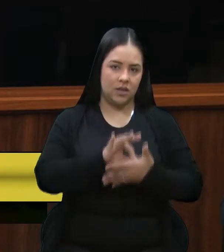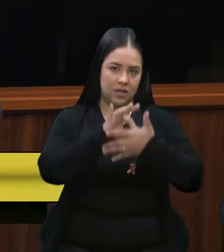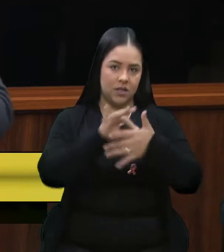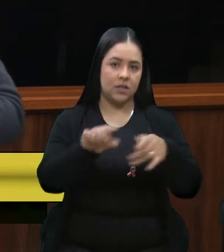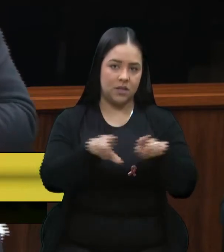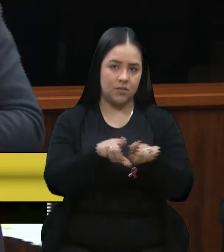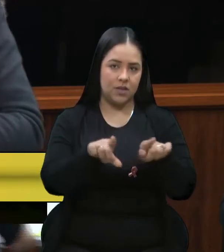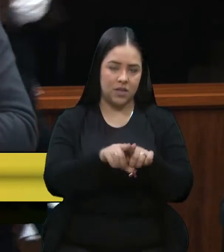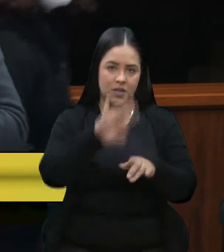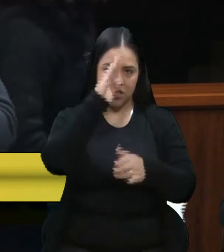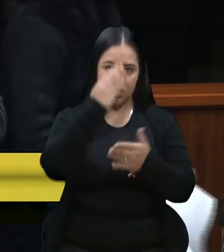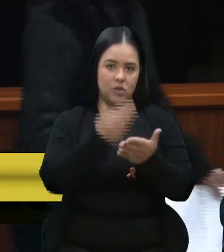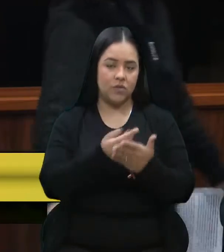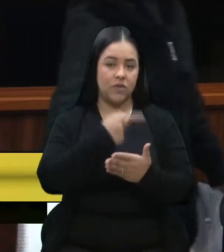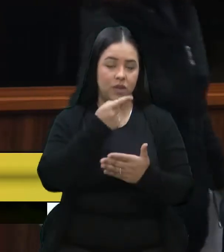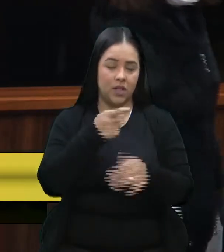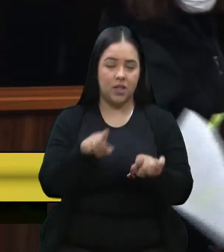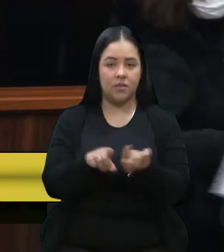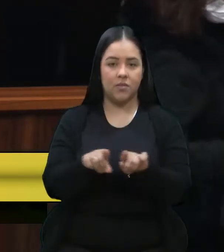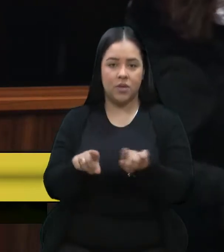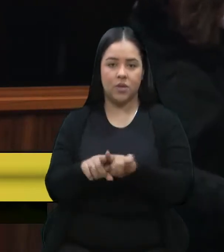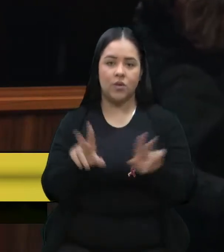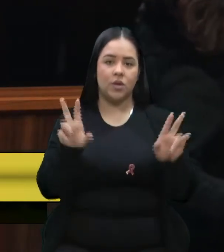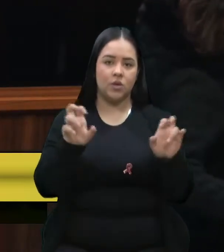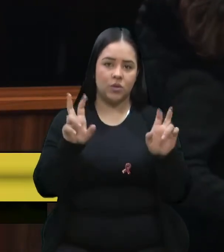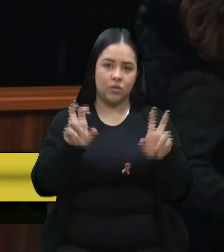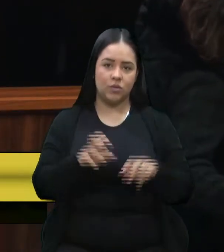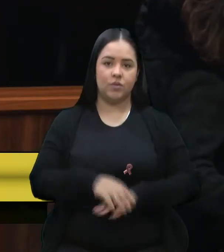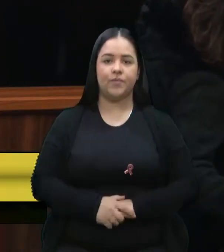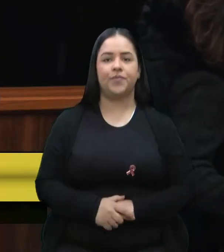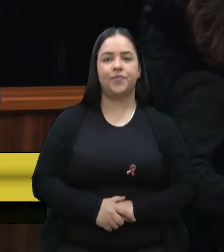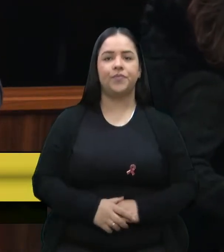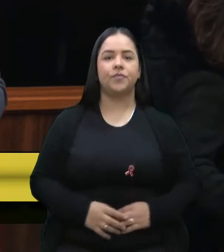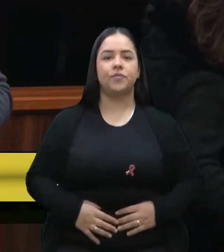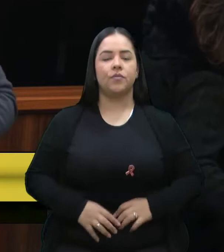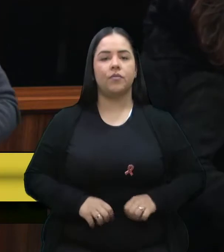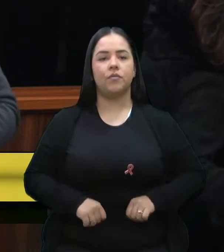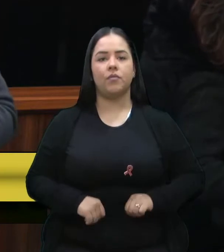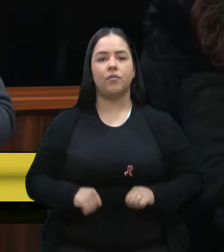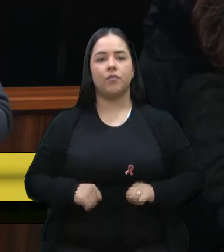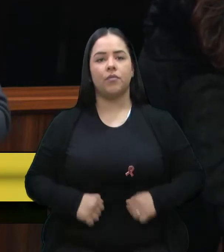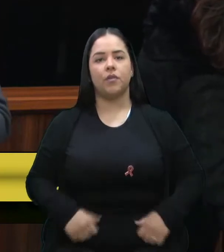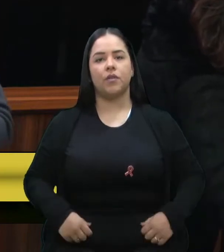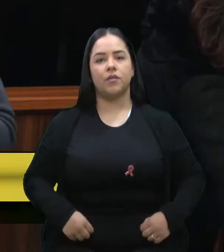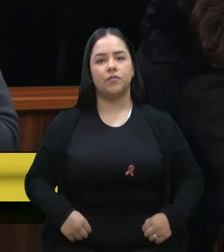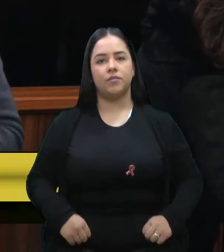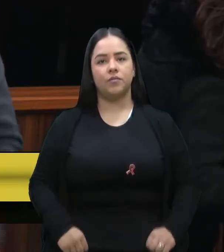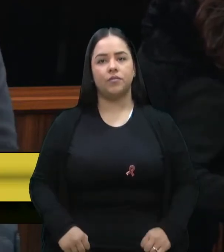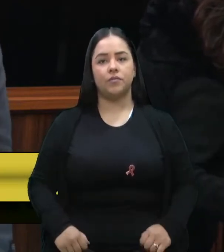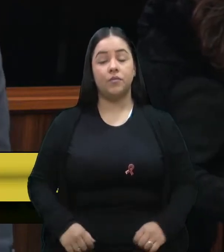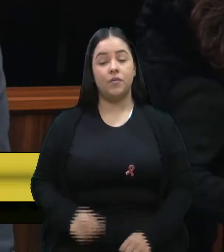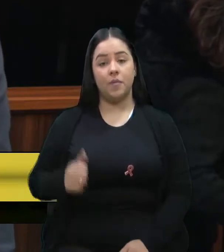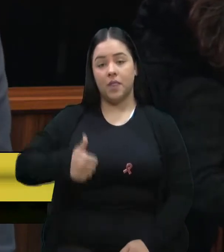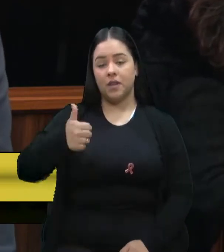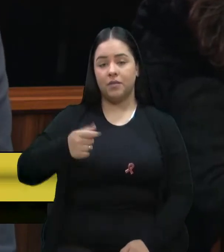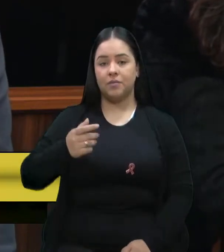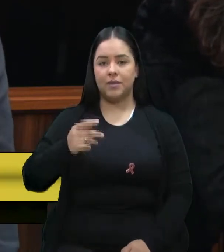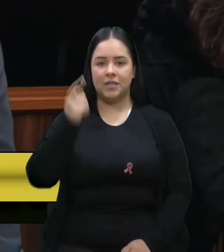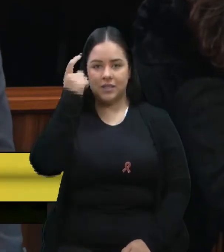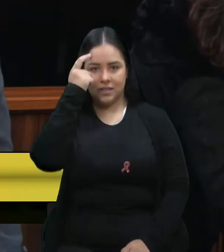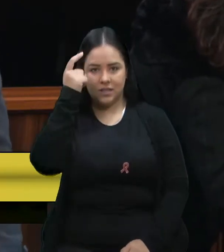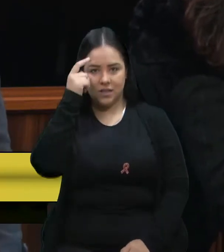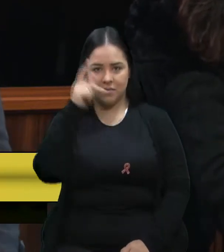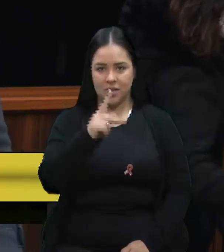provavelmente se manifestará, sobre a matéria. Primeiro é pensar que o UPL 16